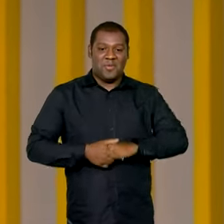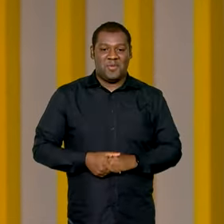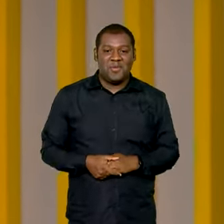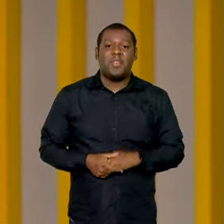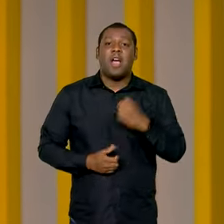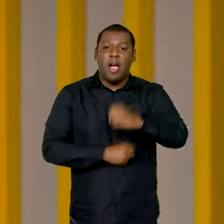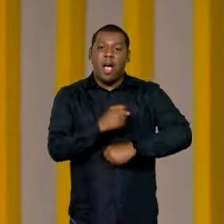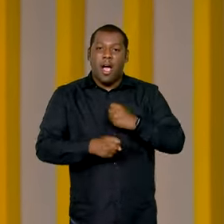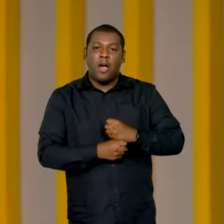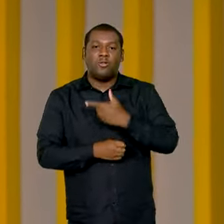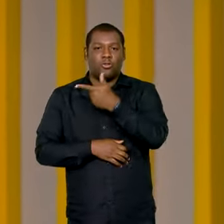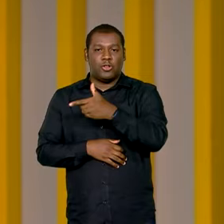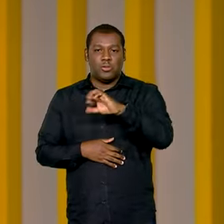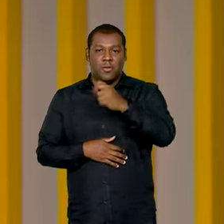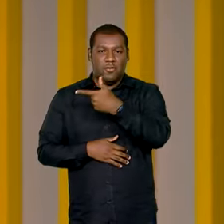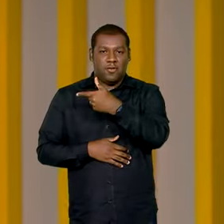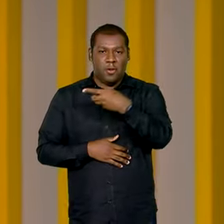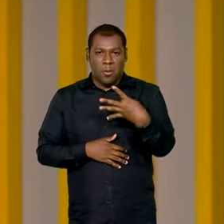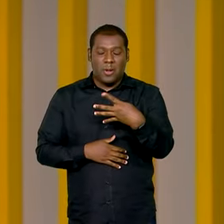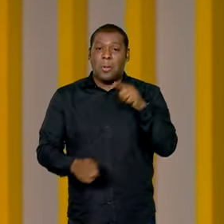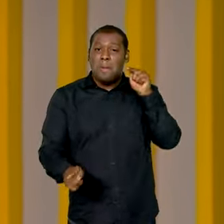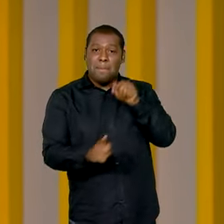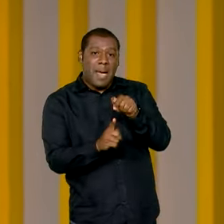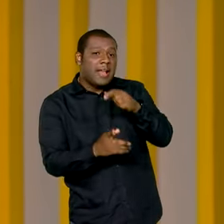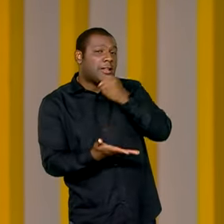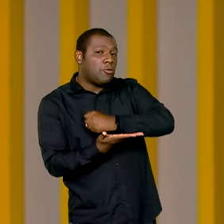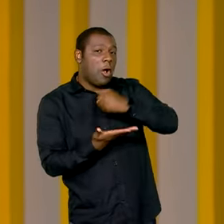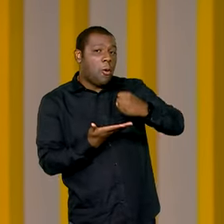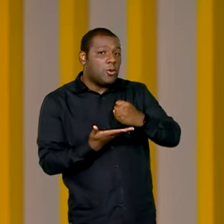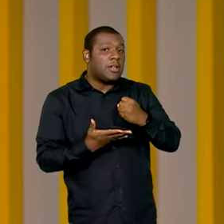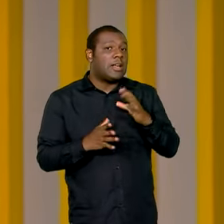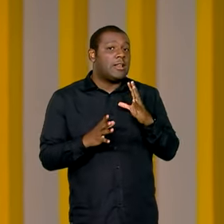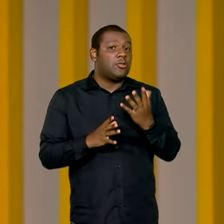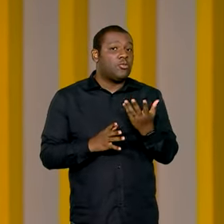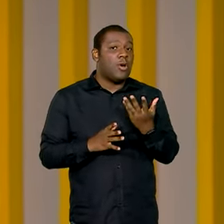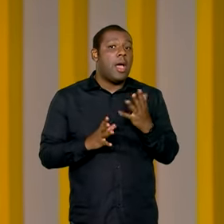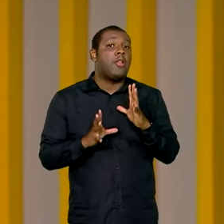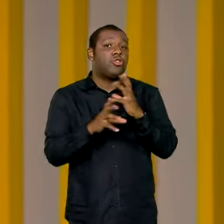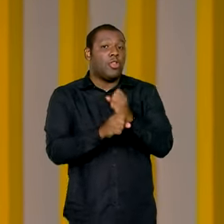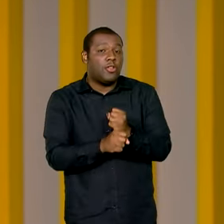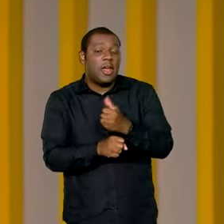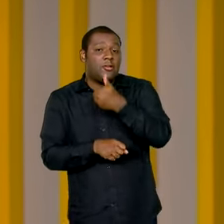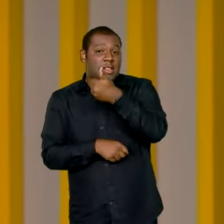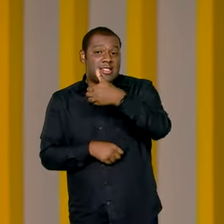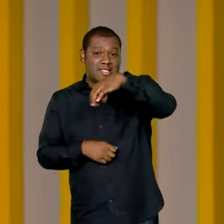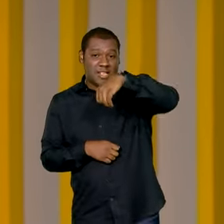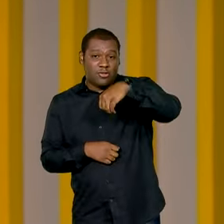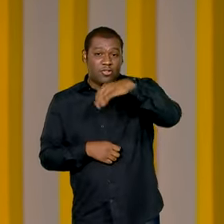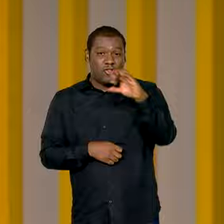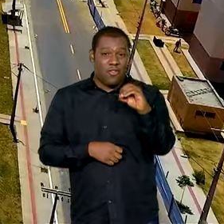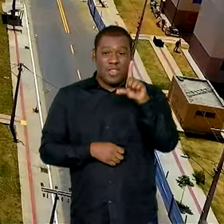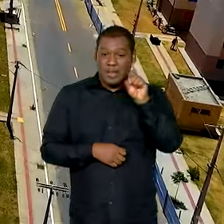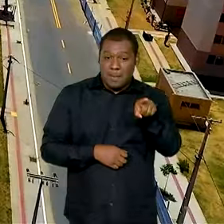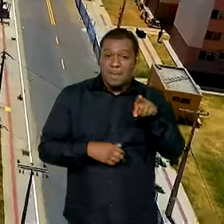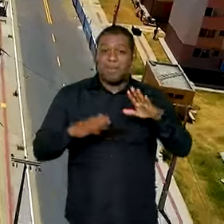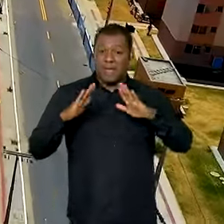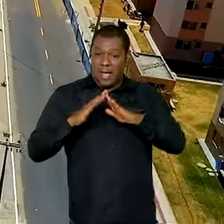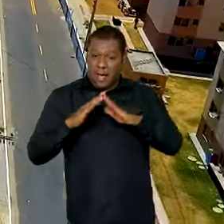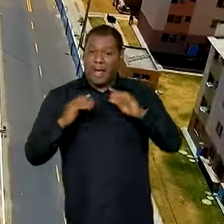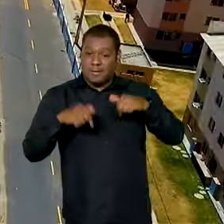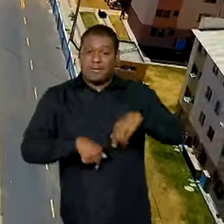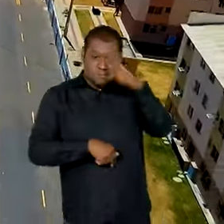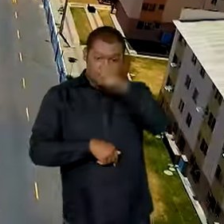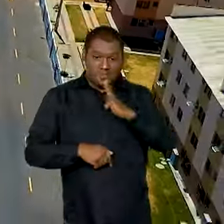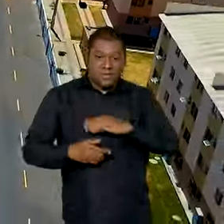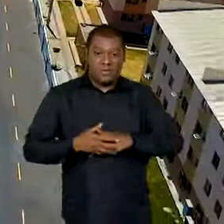todo o ano de 2024, a meta é contratar quase 190 mil novas unidades habitacionais no país. Uma